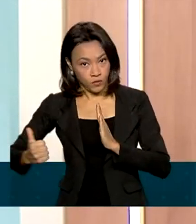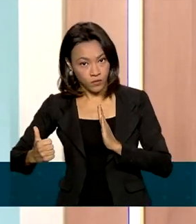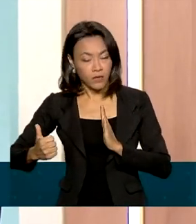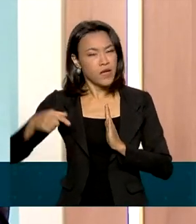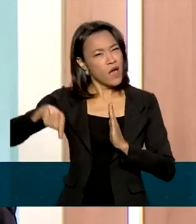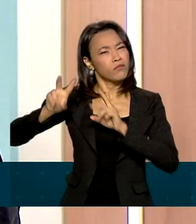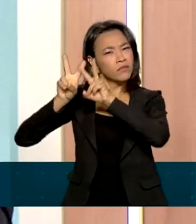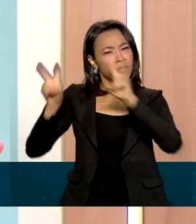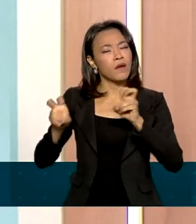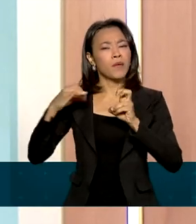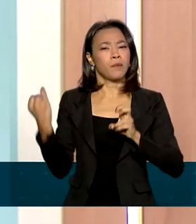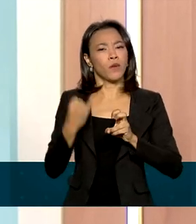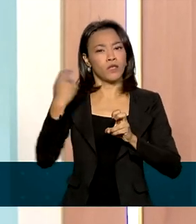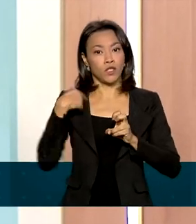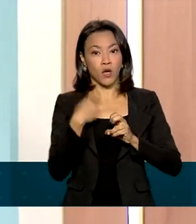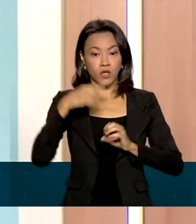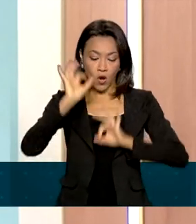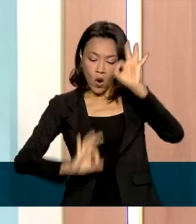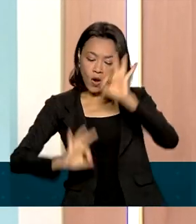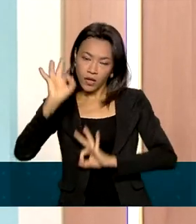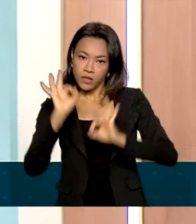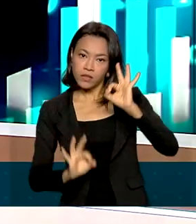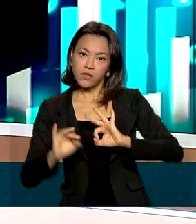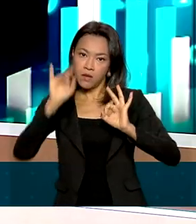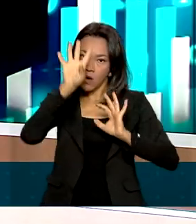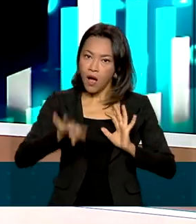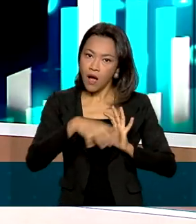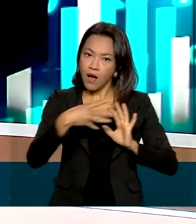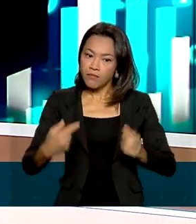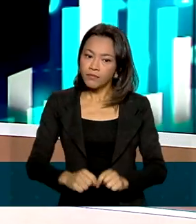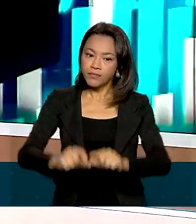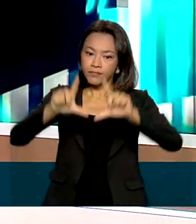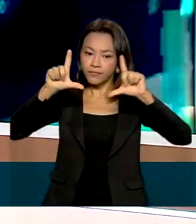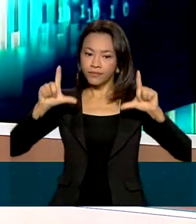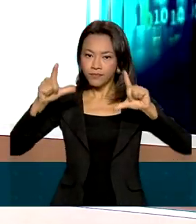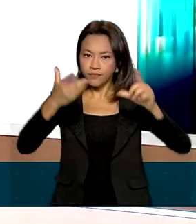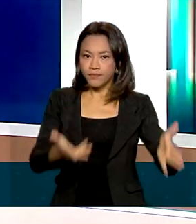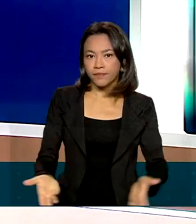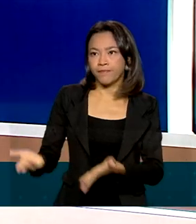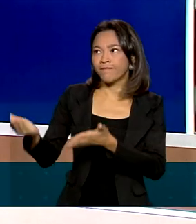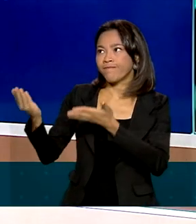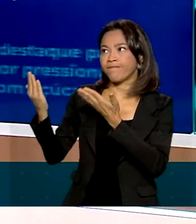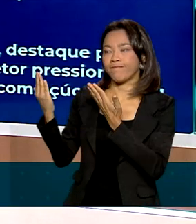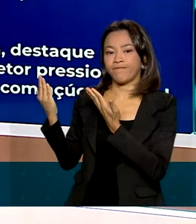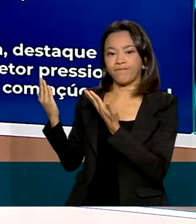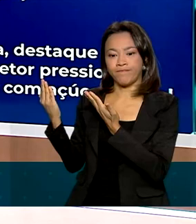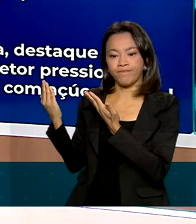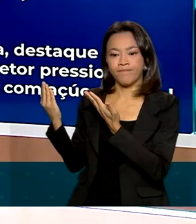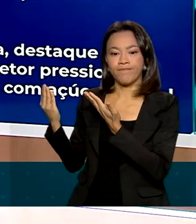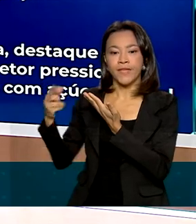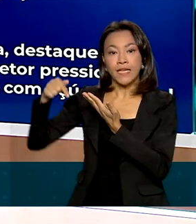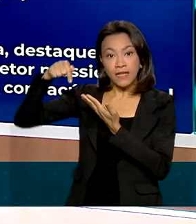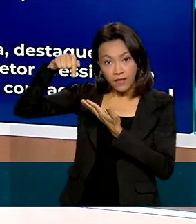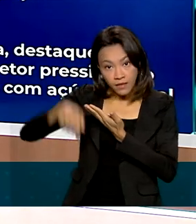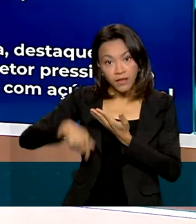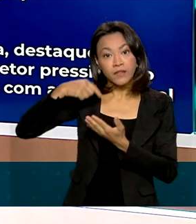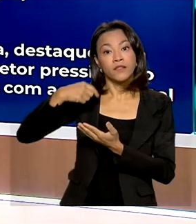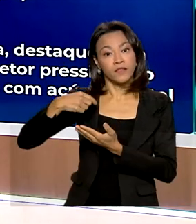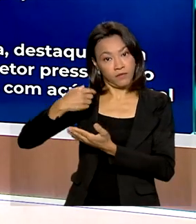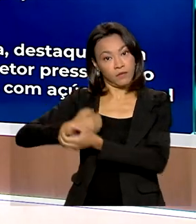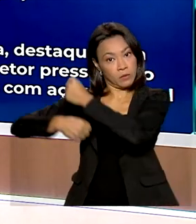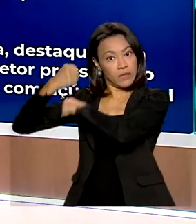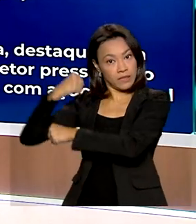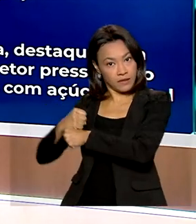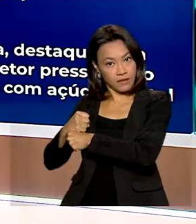importante, nós trouxemos uma tabela para mostrar para você, telespectador, como foi o desempenho da nossa indústria neste ano que acabou de passar.